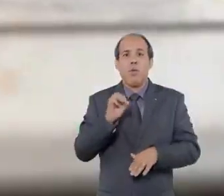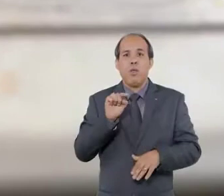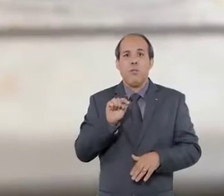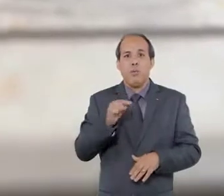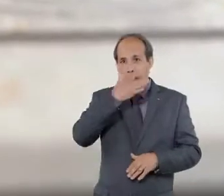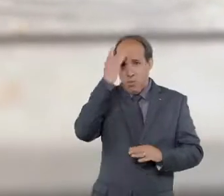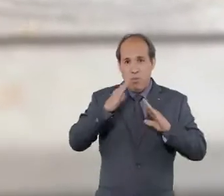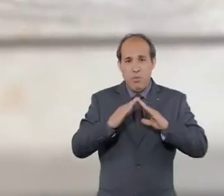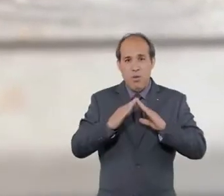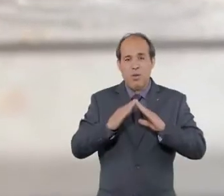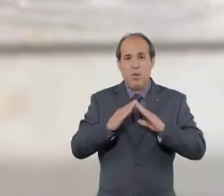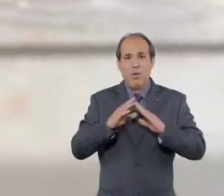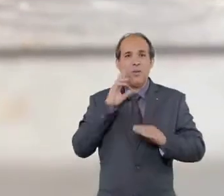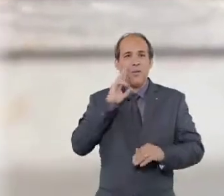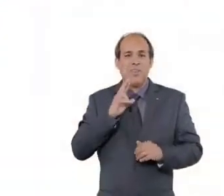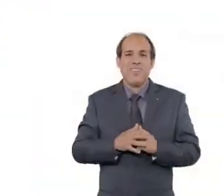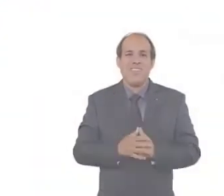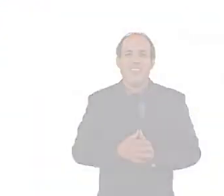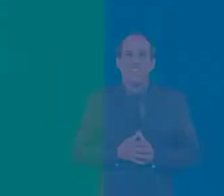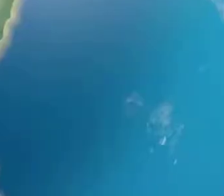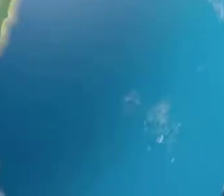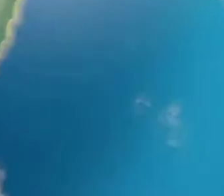de mais de 40 mil rondonienses.